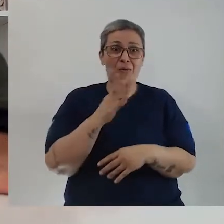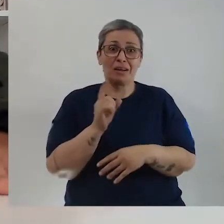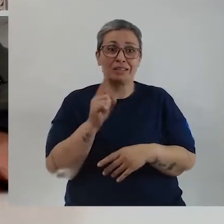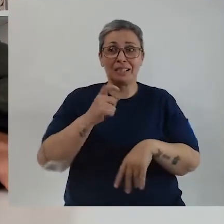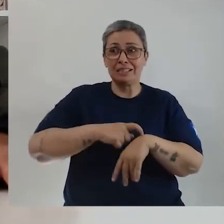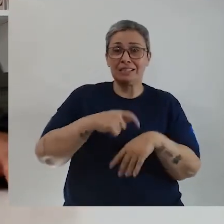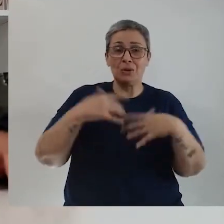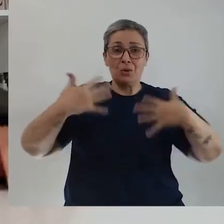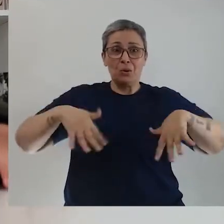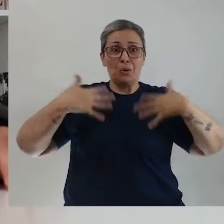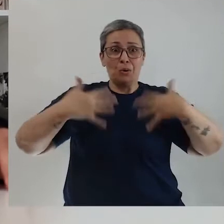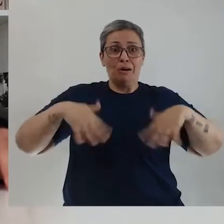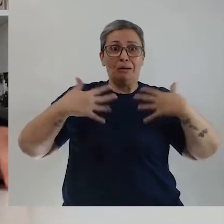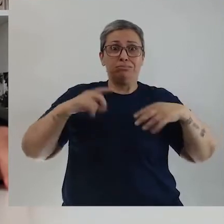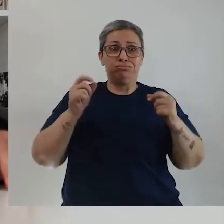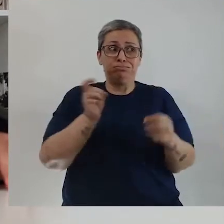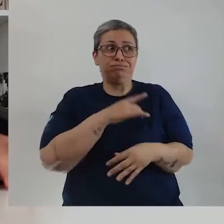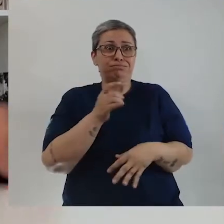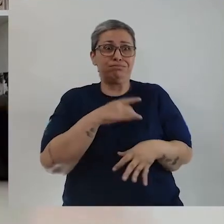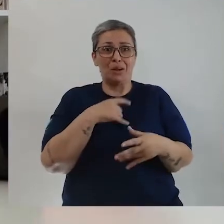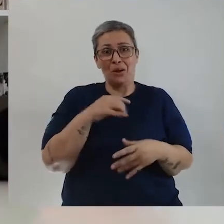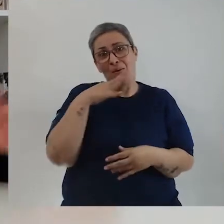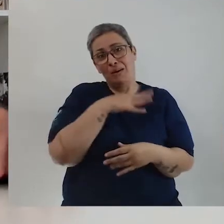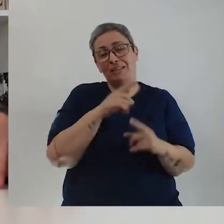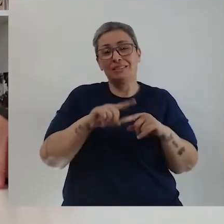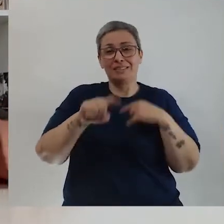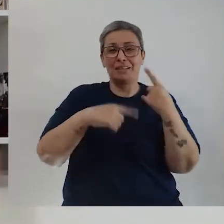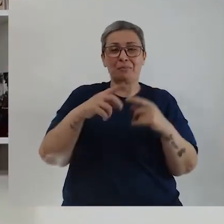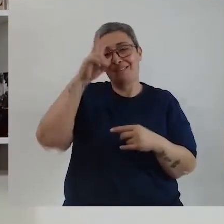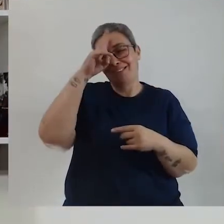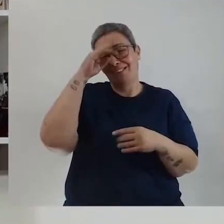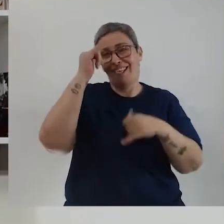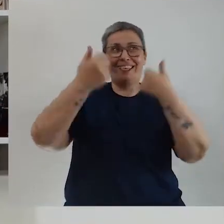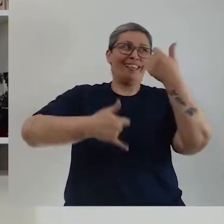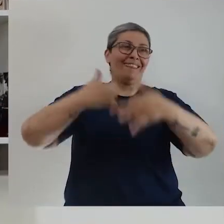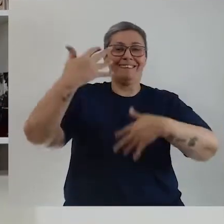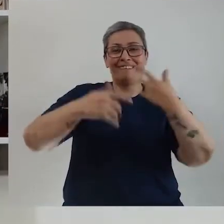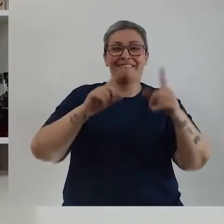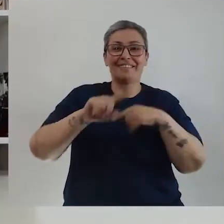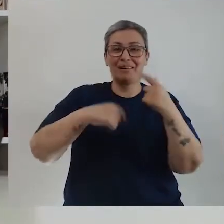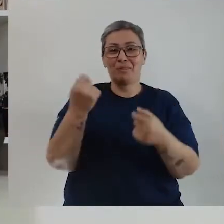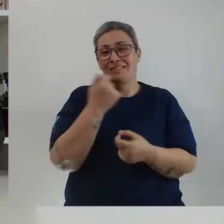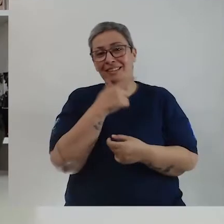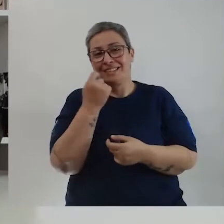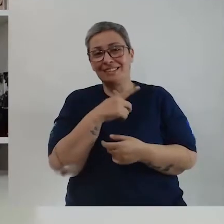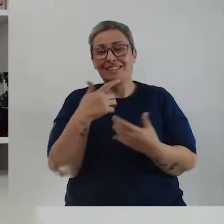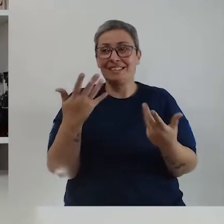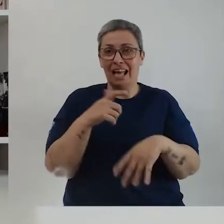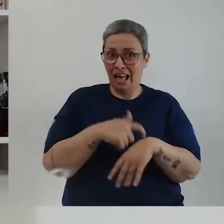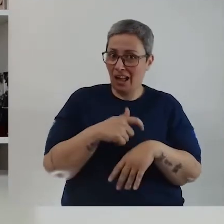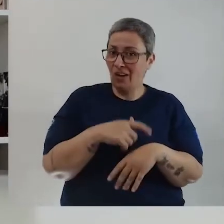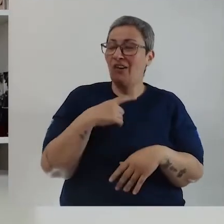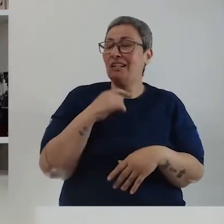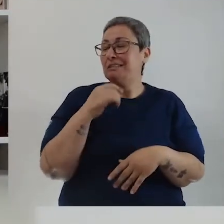desconhecido. Na hora a gente fica muito com medo, né? Obviamente. Depois ficam as histórias para contar. Depois dá risada,